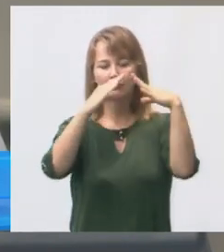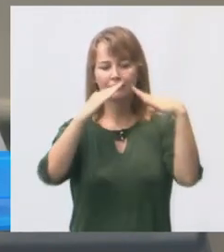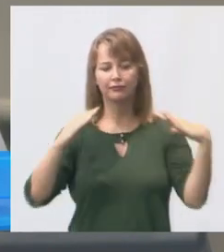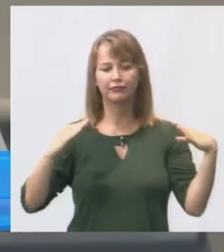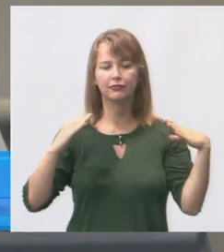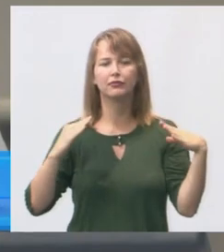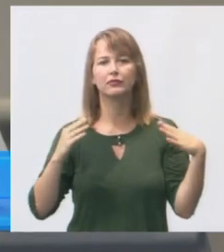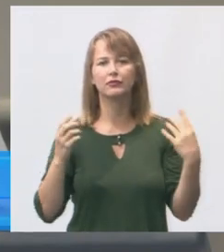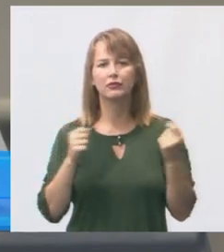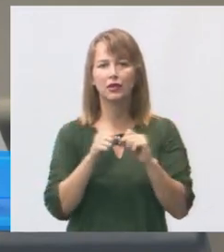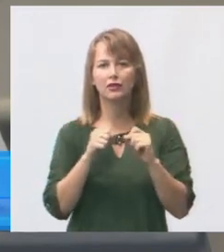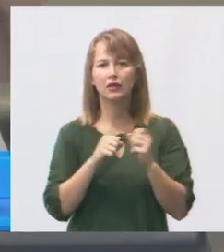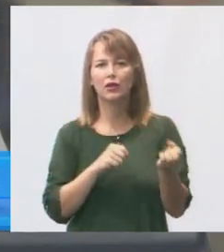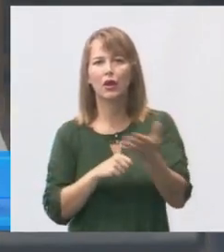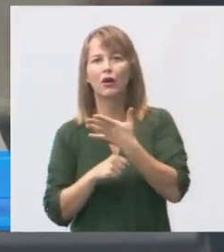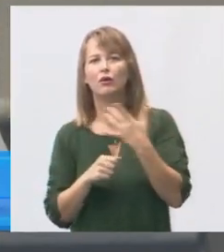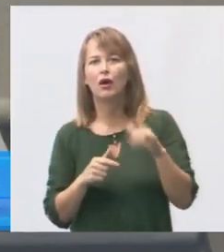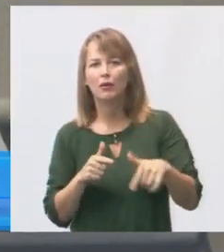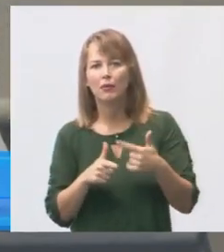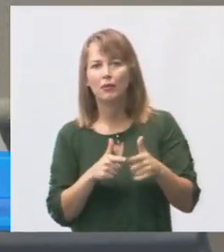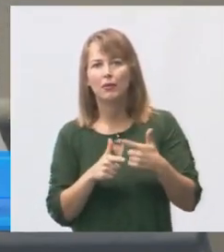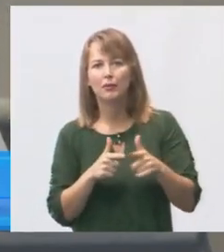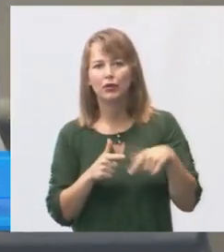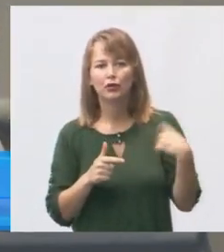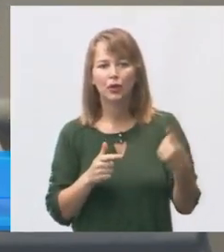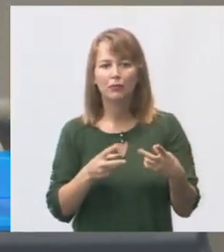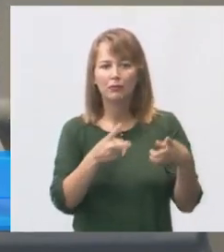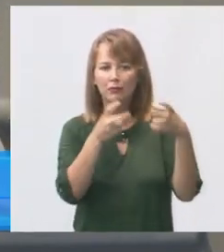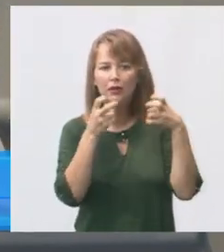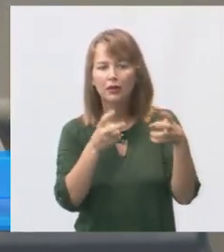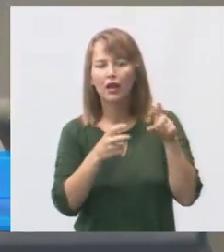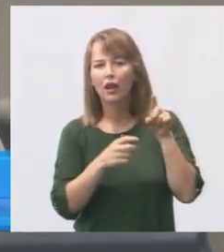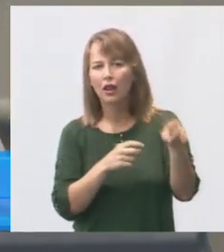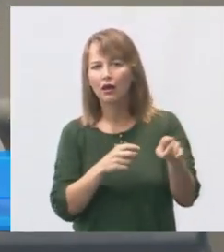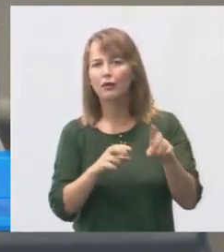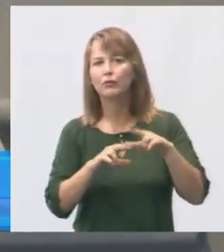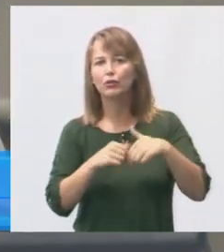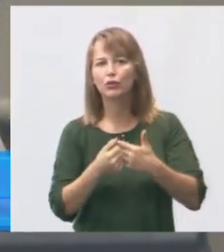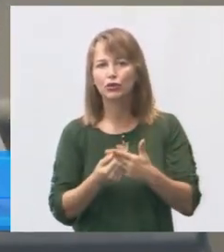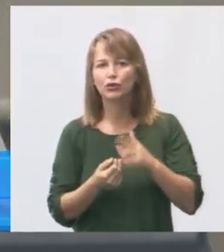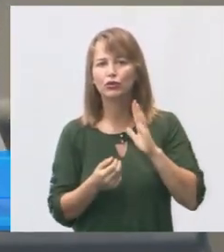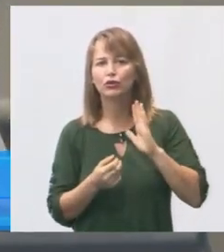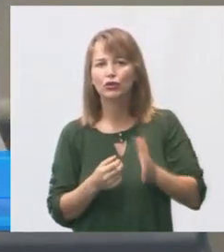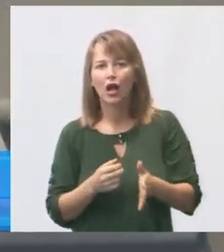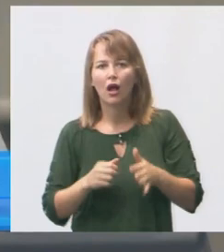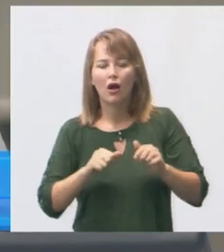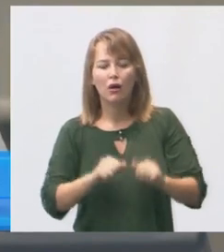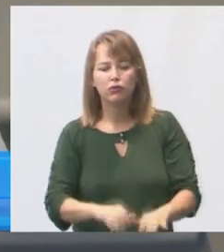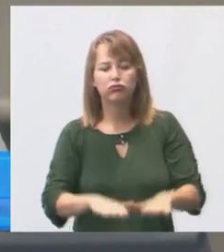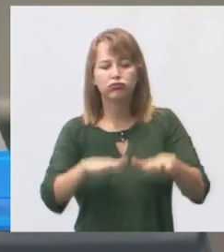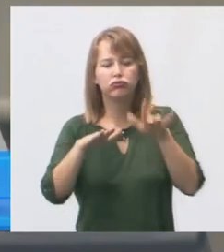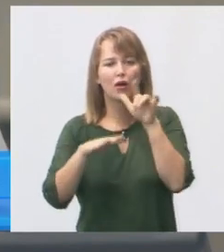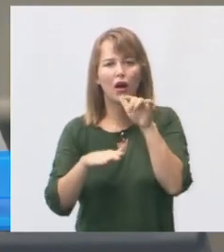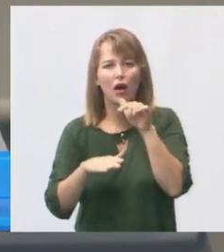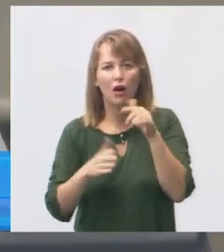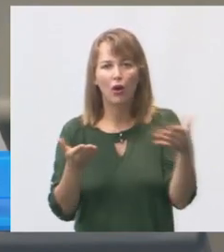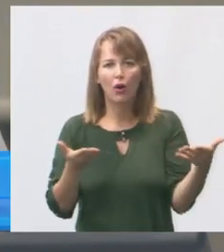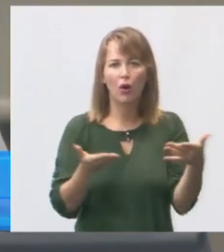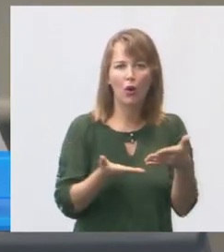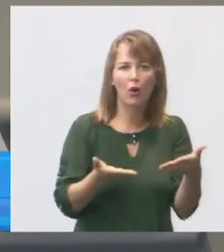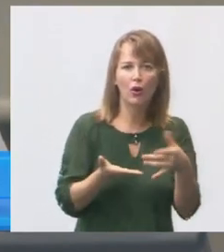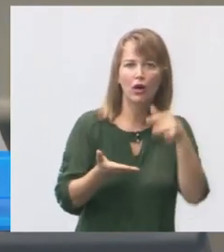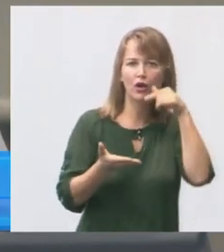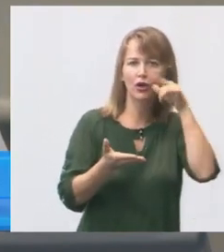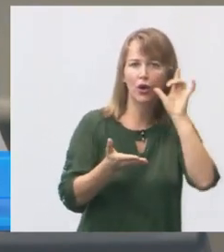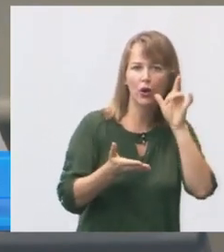Então, é um grande problema que a gente identificou lá, inclusive por isso que está tudo alagado hoje, ontem e hoje, lá